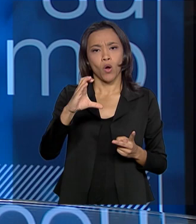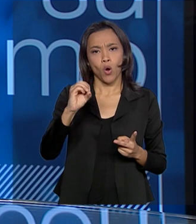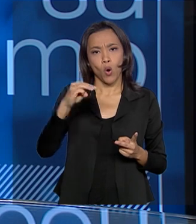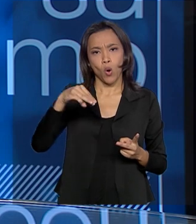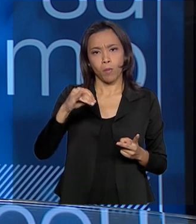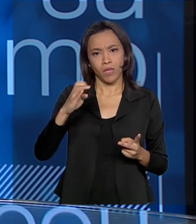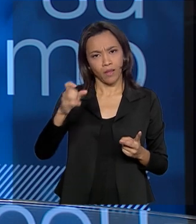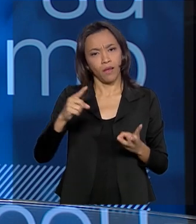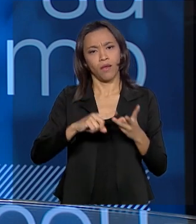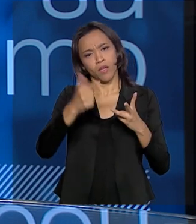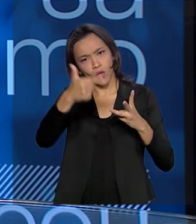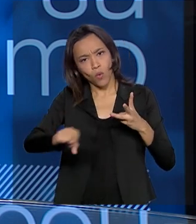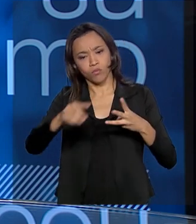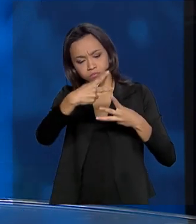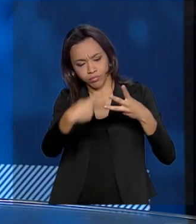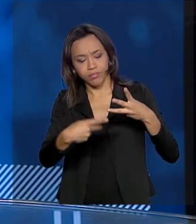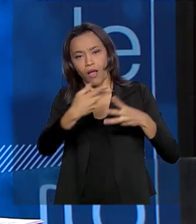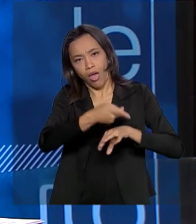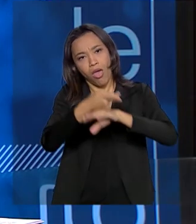nesse sentido.